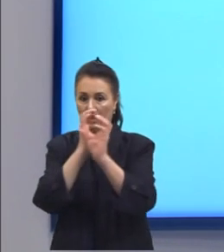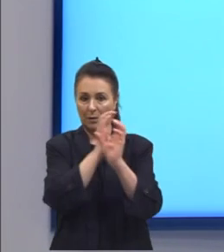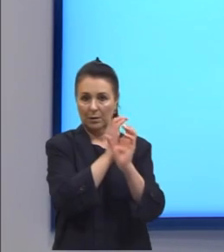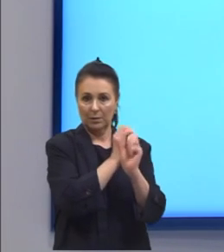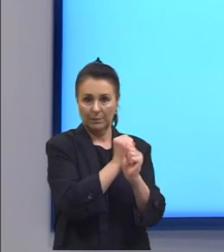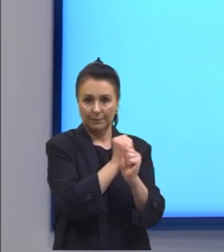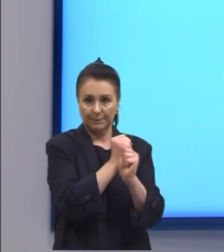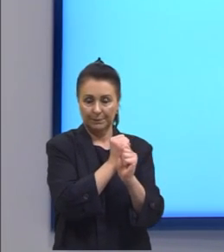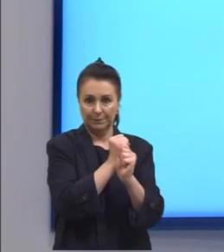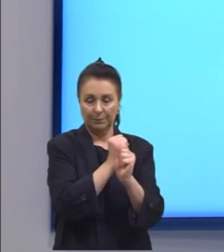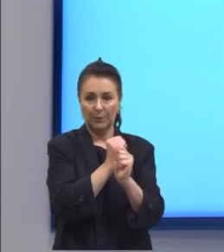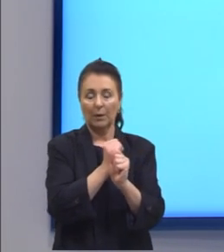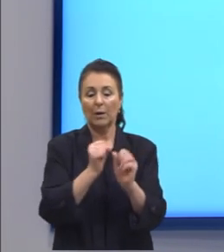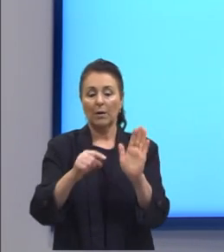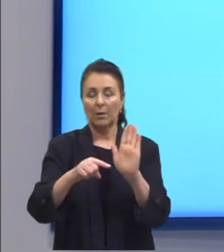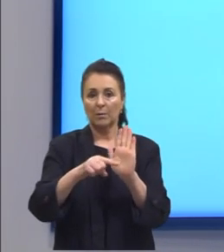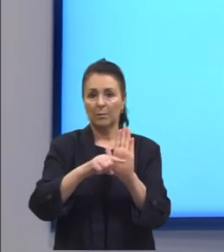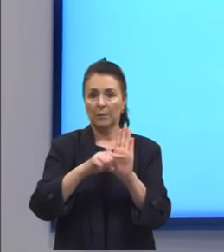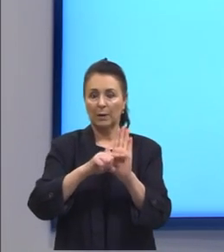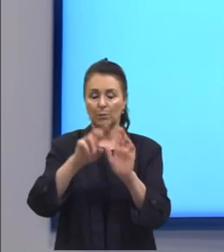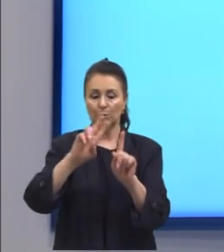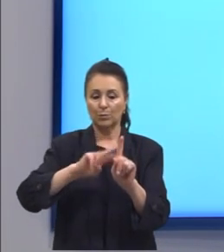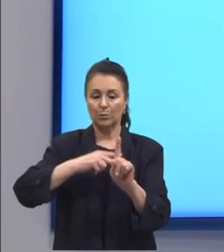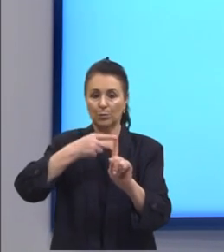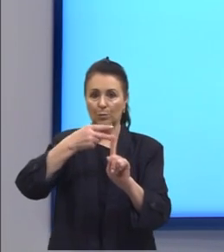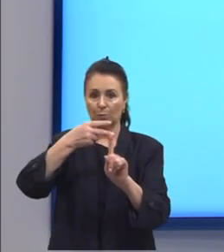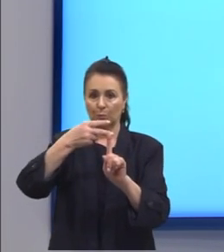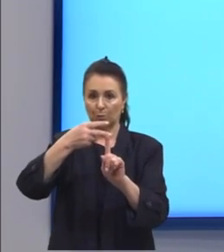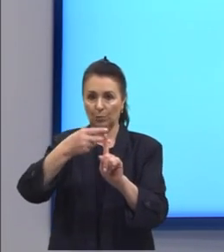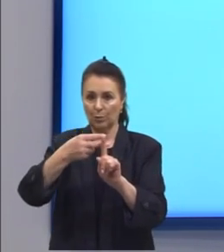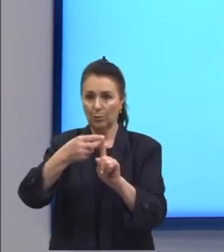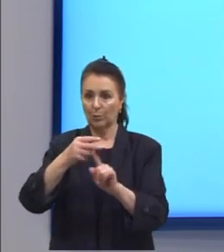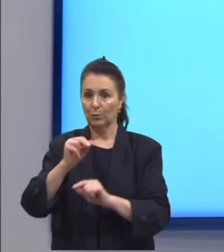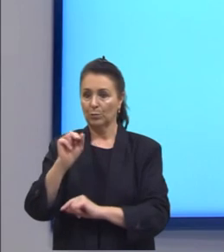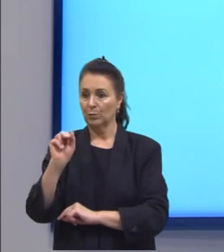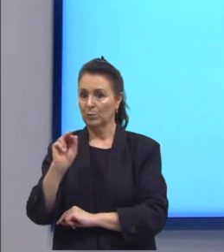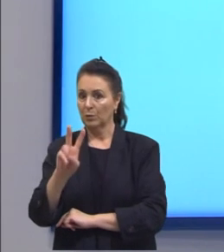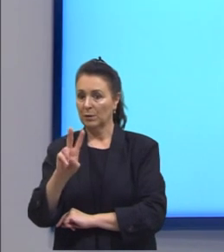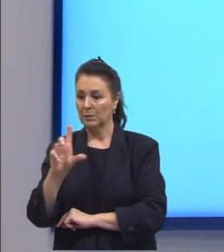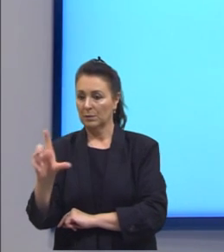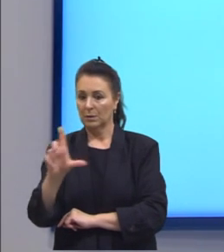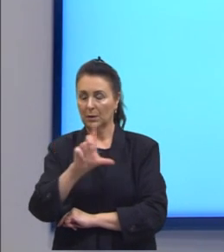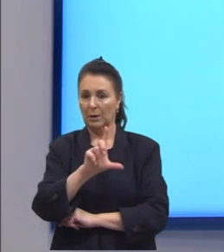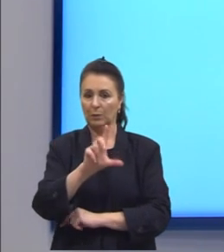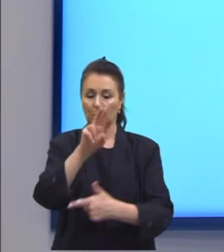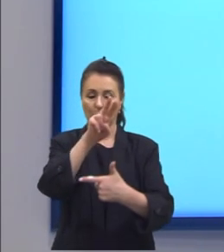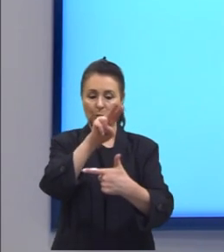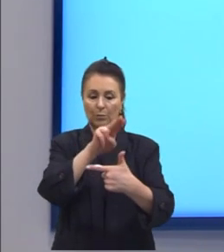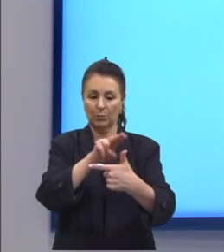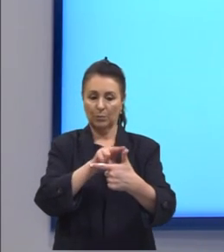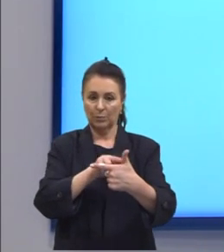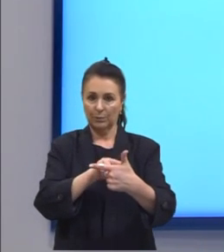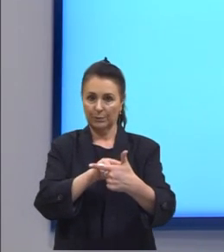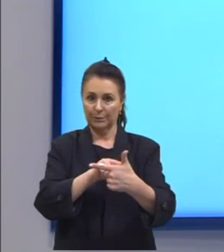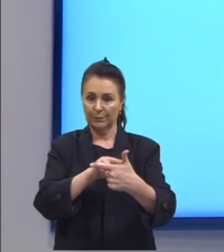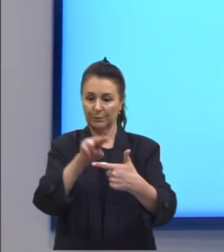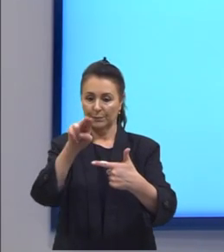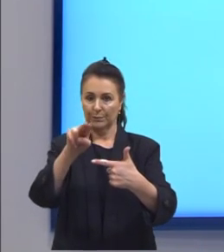dois lados menos o dobro do produto desses dois lados pelo cosseno do ângulo entre eles